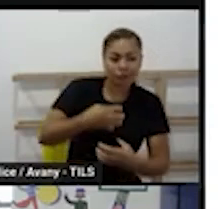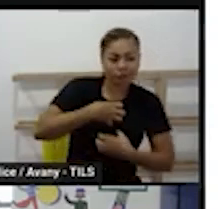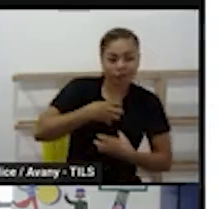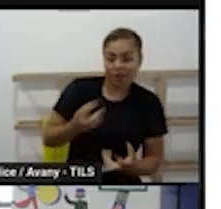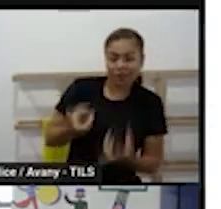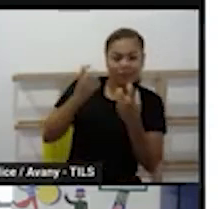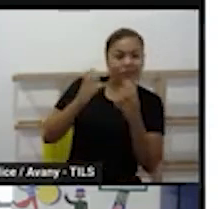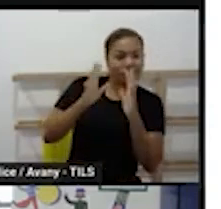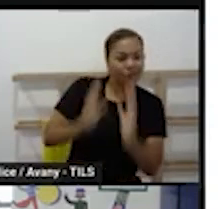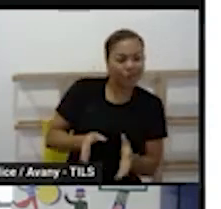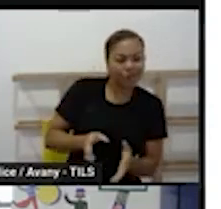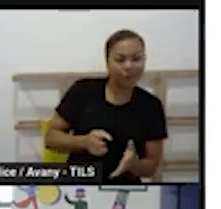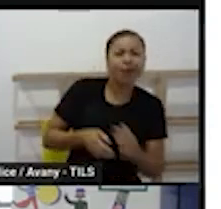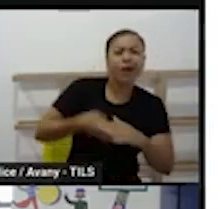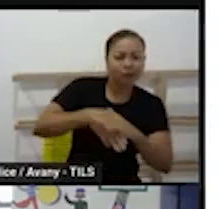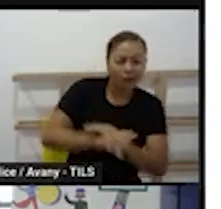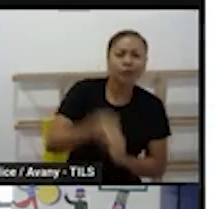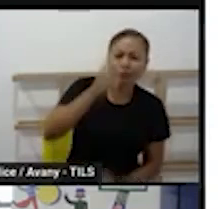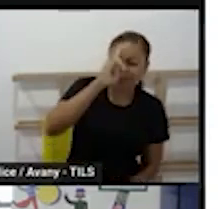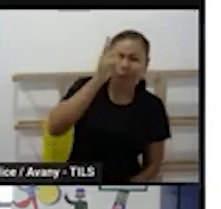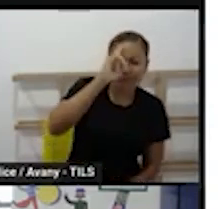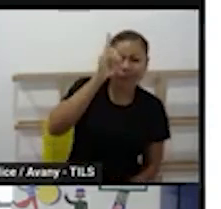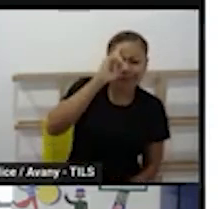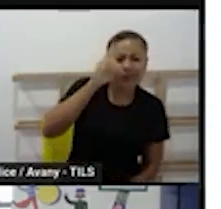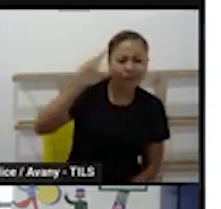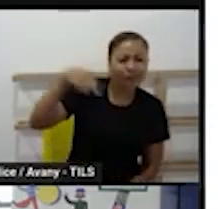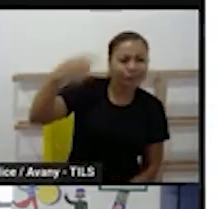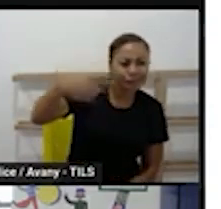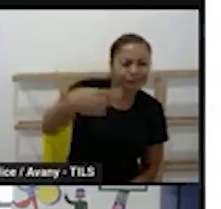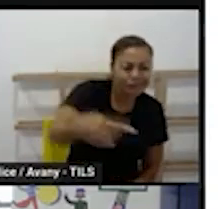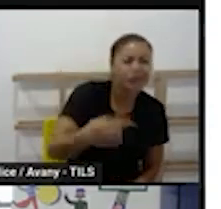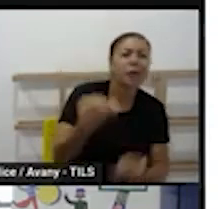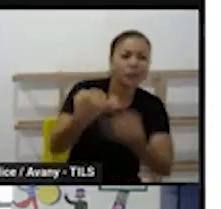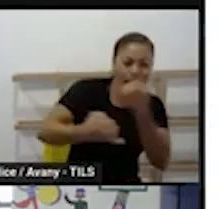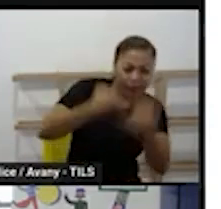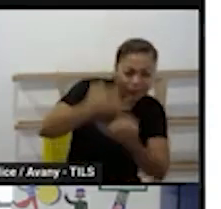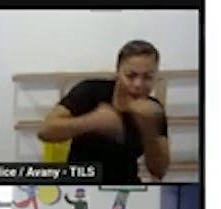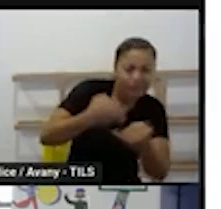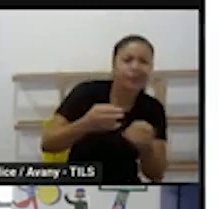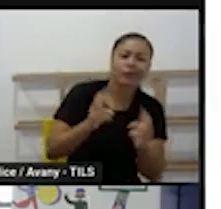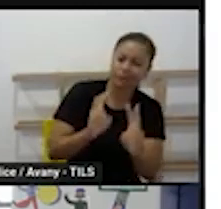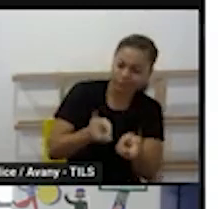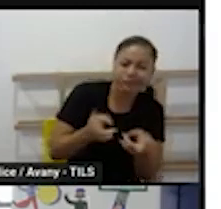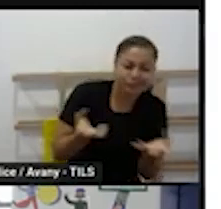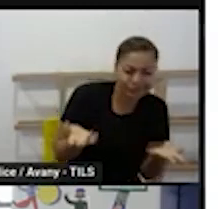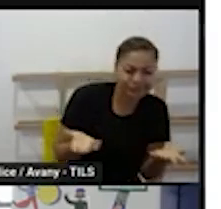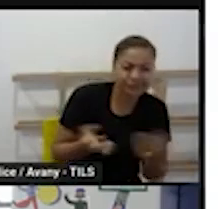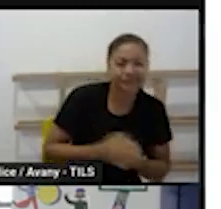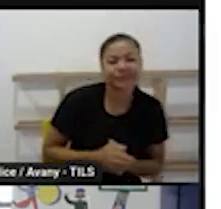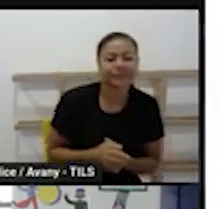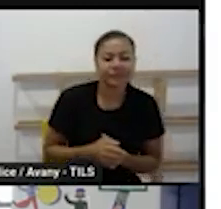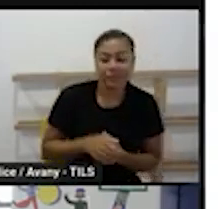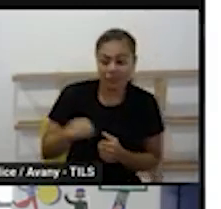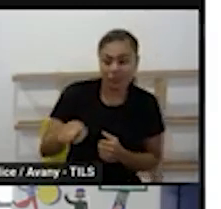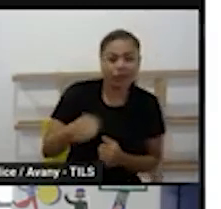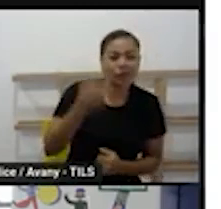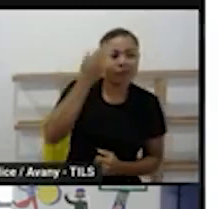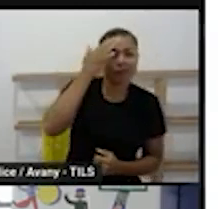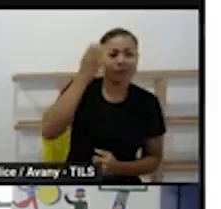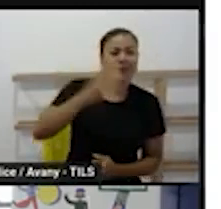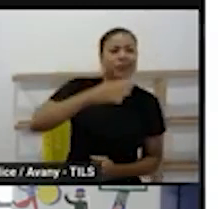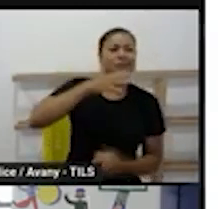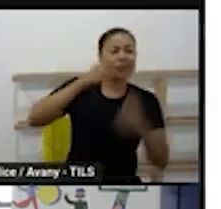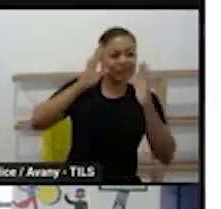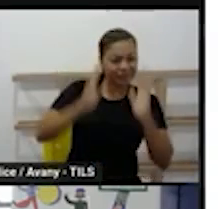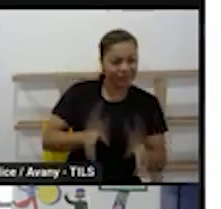ansiosas por exemplo pra saber o momento de parque o momento de brincadeira e aí quando ela já sabe em que situação em que momento ela vai fazer